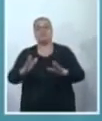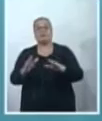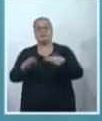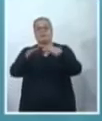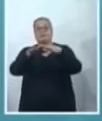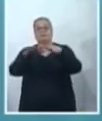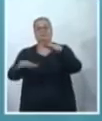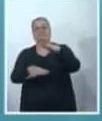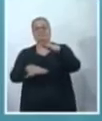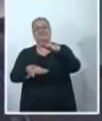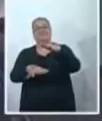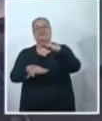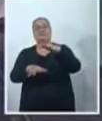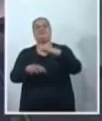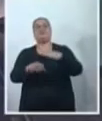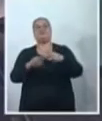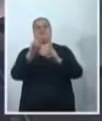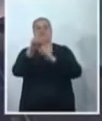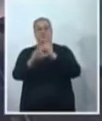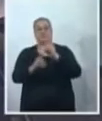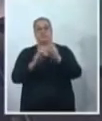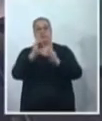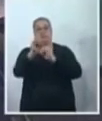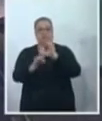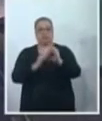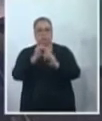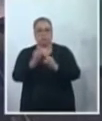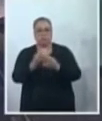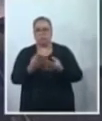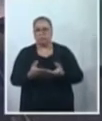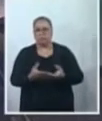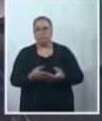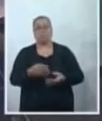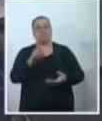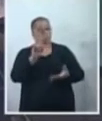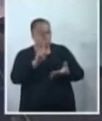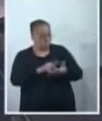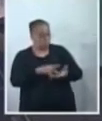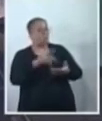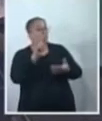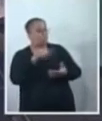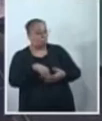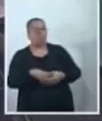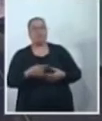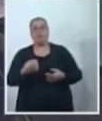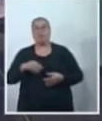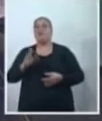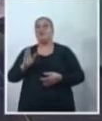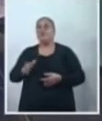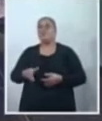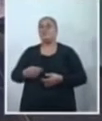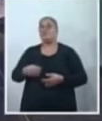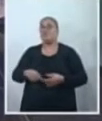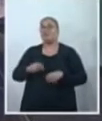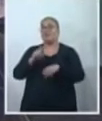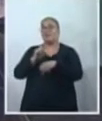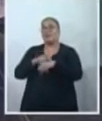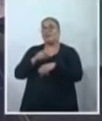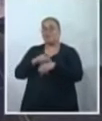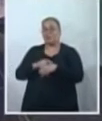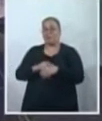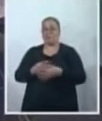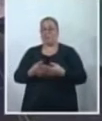digital. E só quem passa pela situação sabe, né, vereadora? Exatamente. Pela necessidade. Eu já passei, sim, o período de termo de